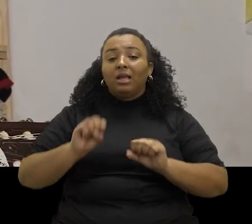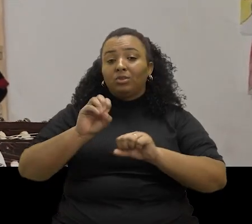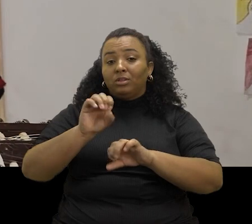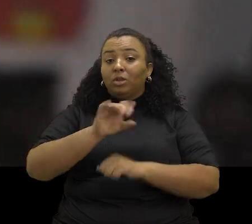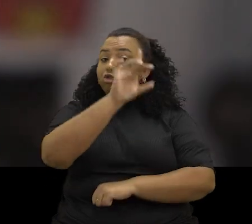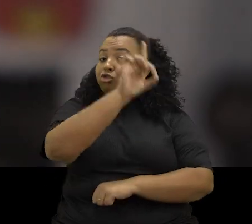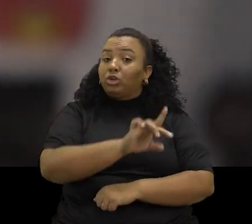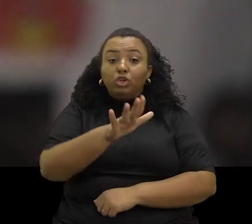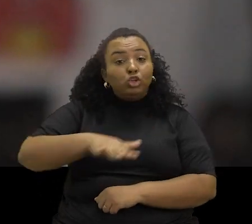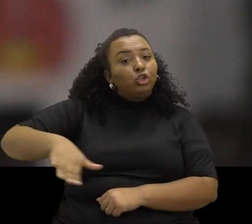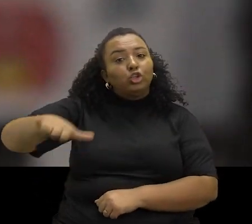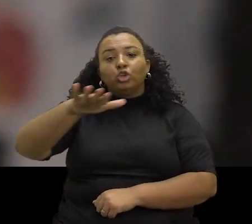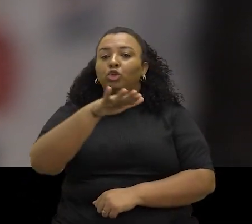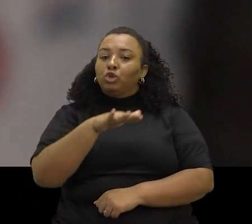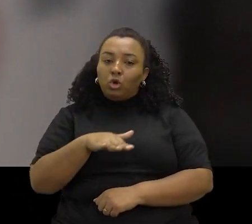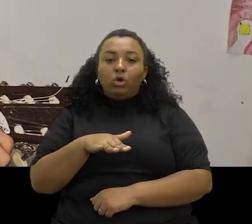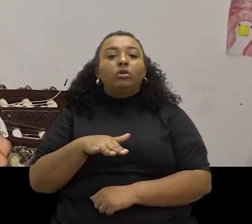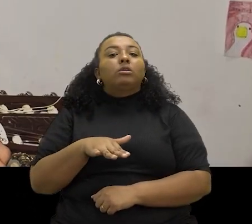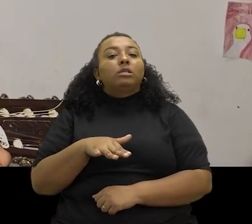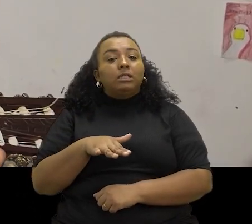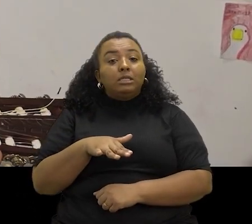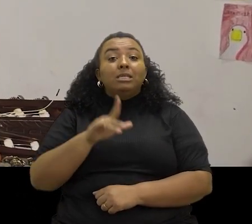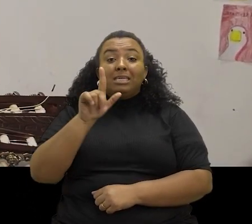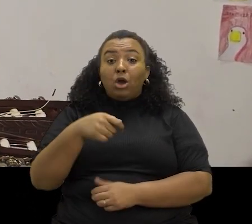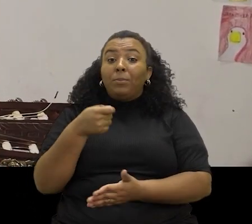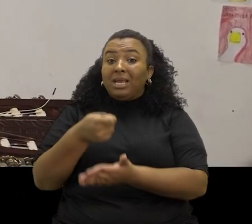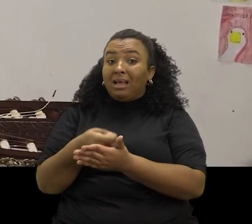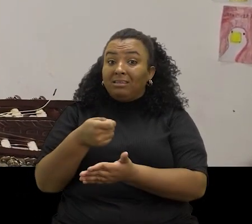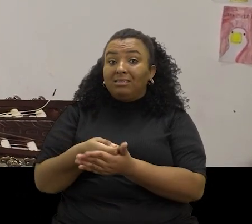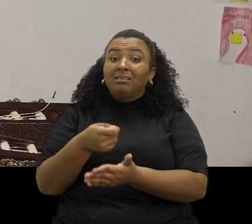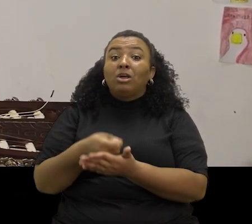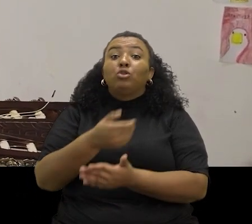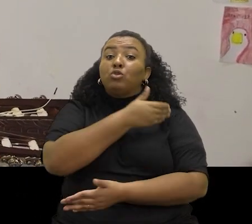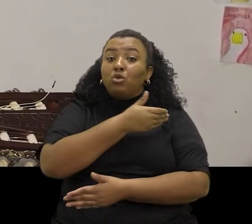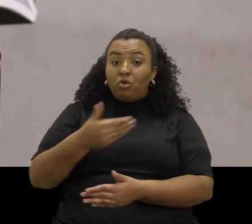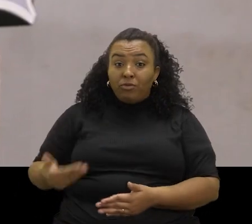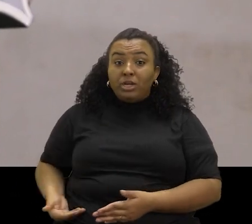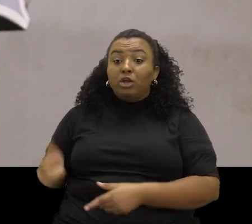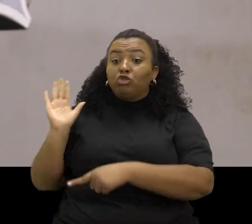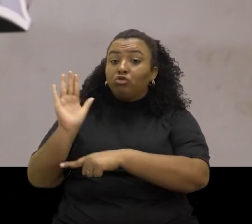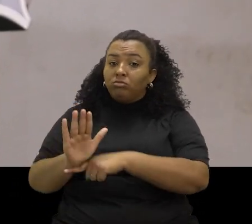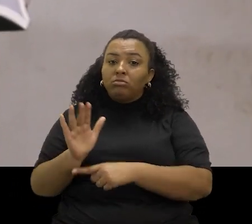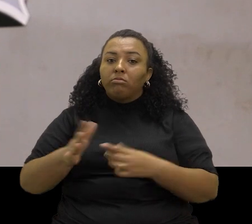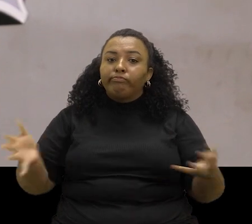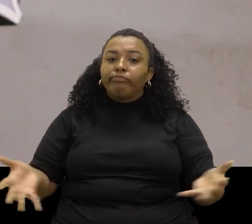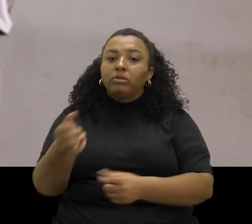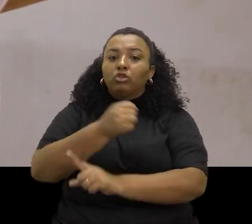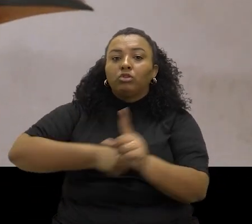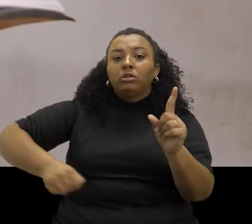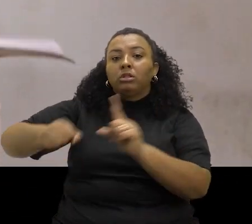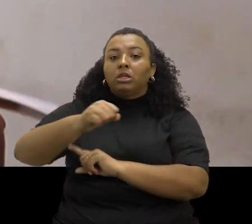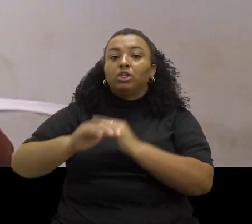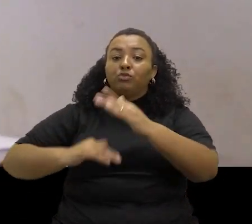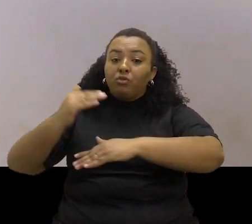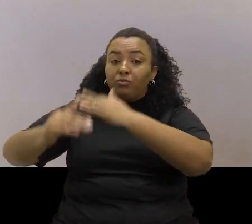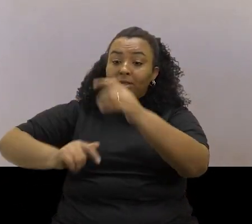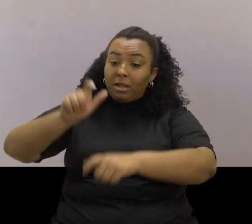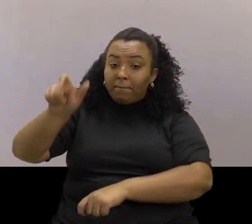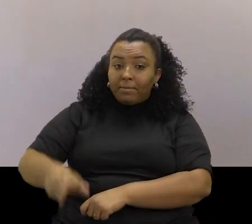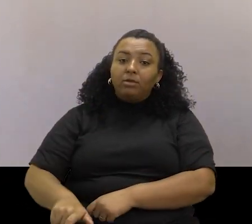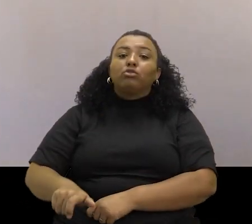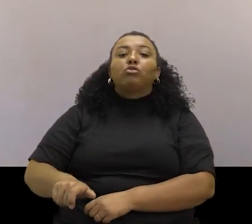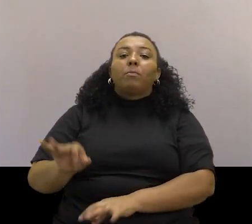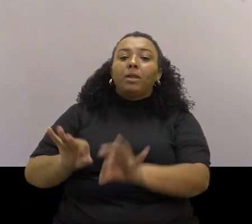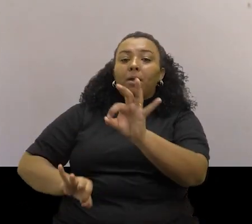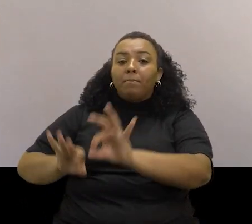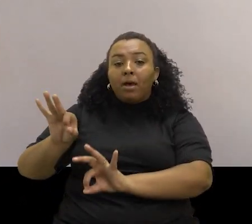A educação, direito de todos e dever do Estado e da família será promovida e incentivada com a colaboração da sociedade, visando o pleno desenvolvimento da